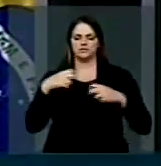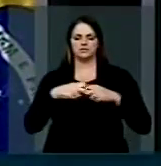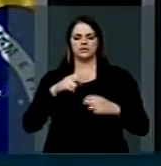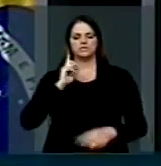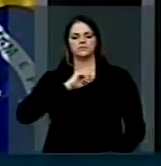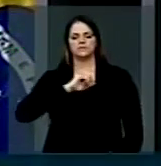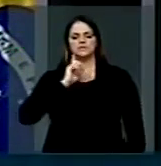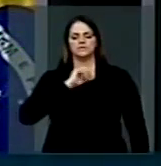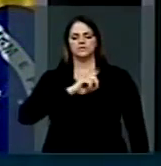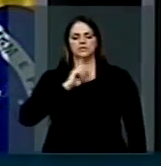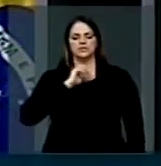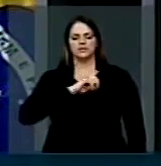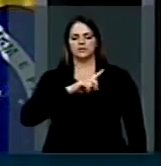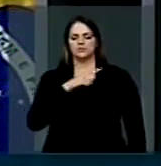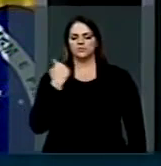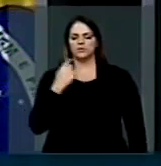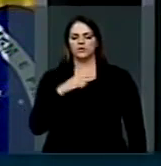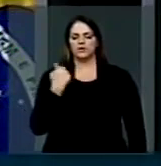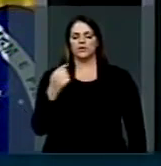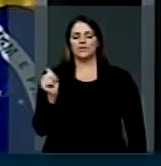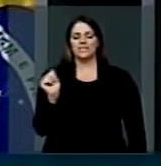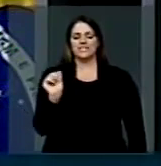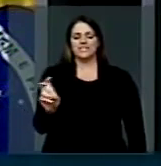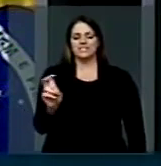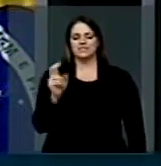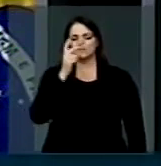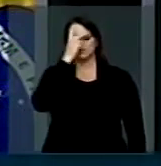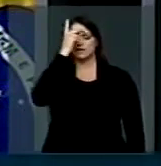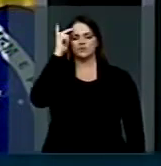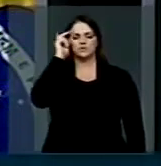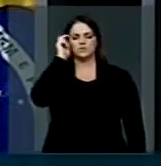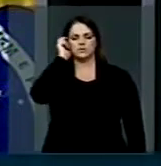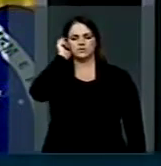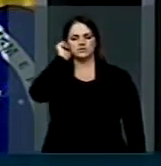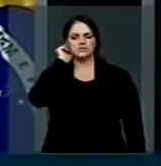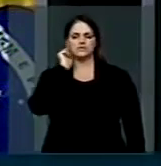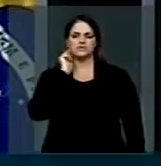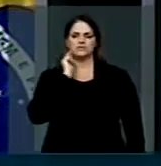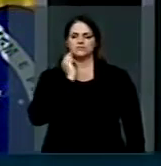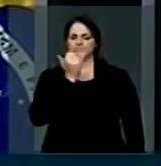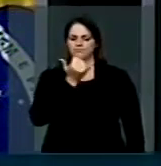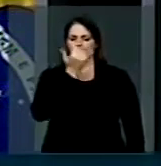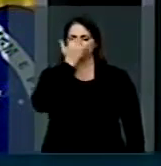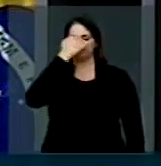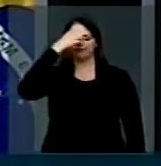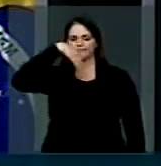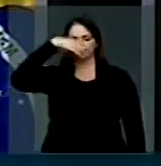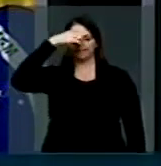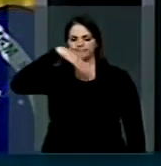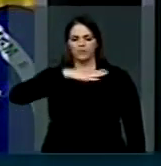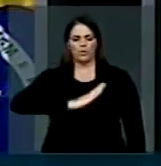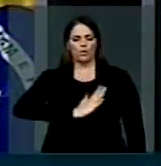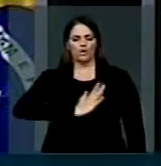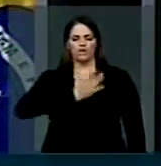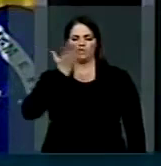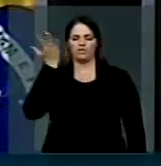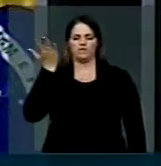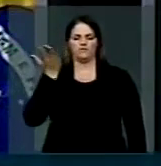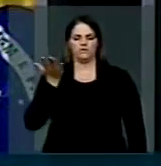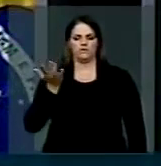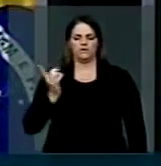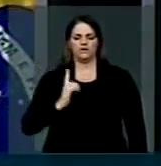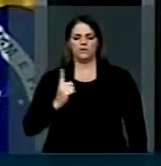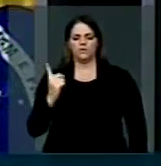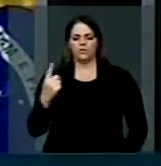Gerais, ceifando a vida de 15 pessoas, um acidente brutal que envolveu